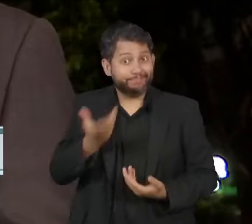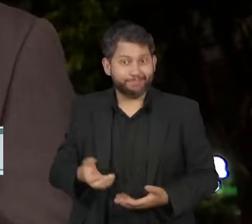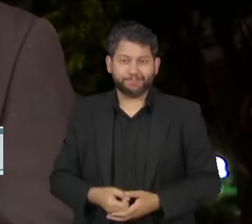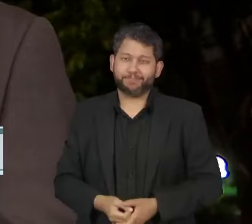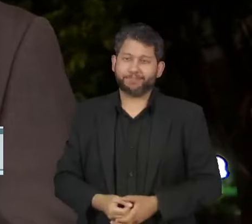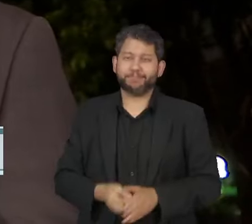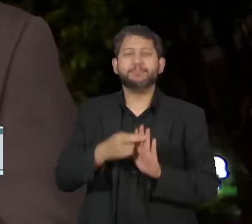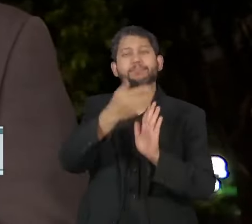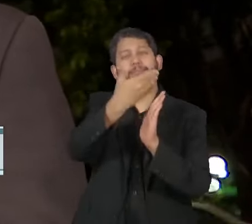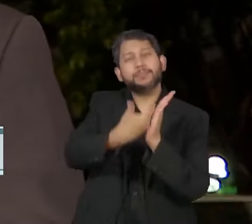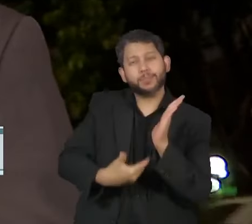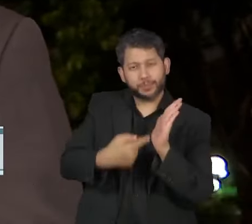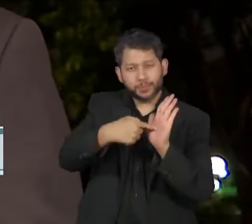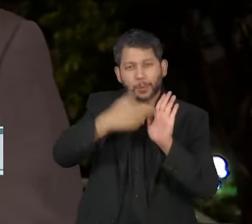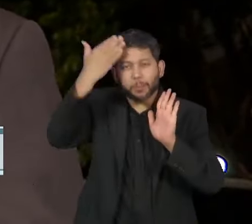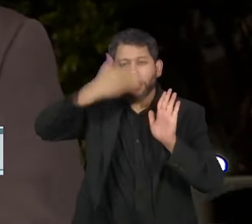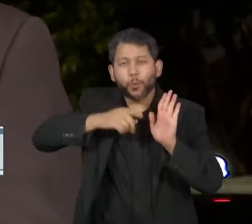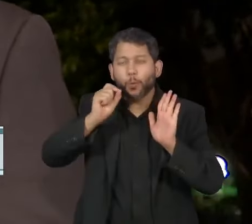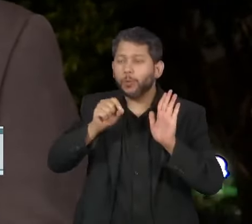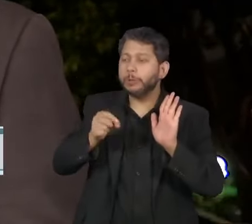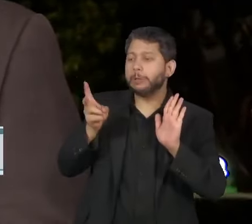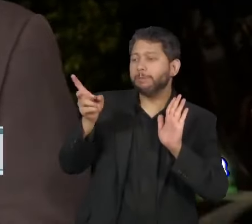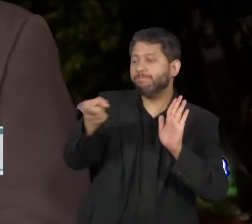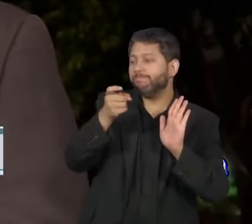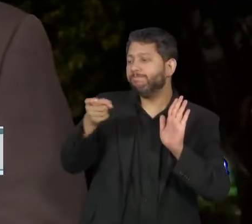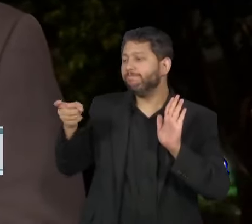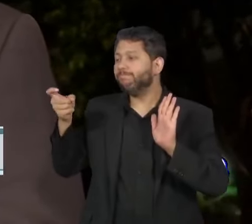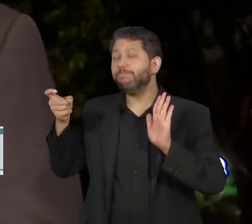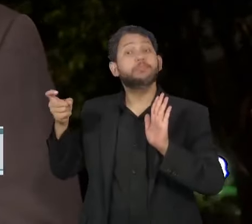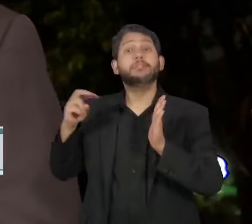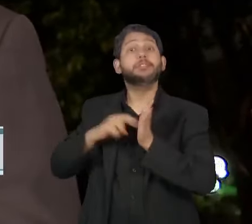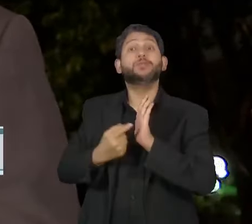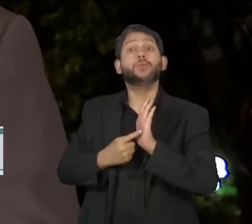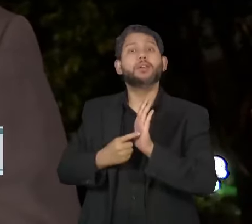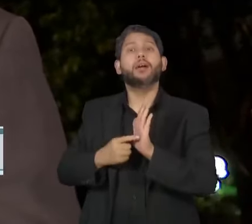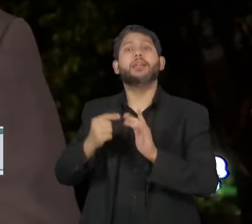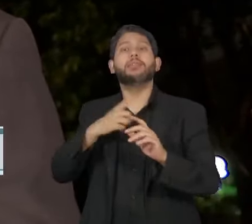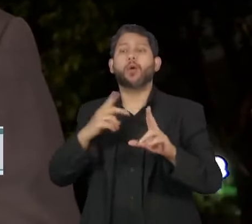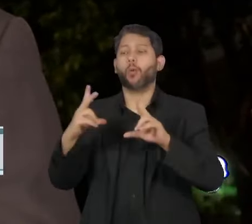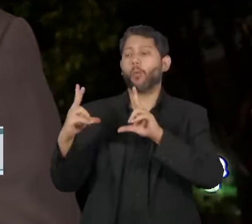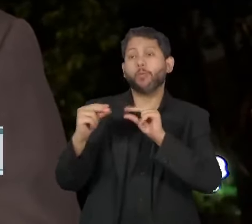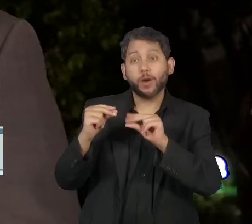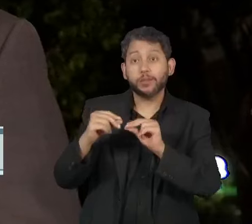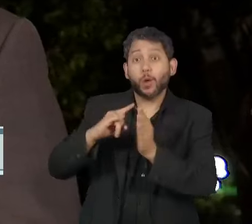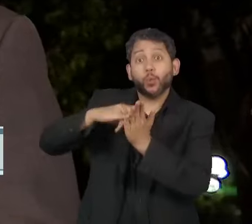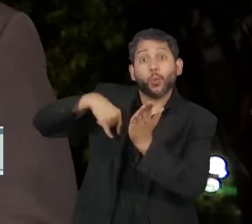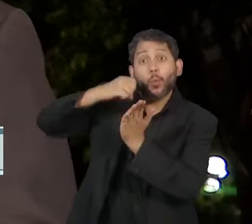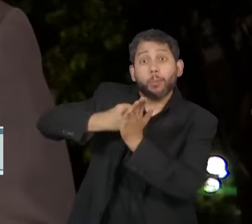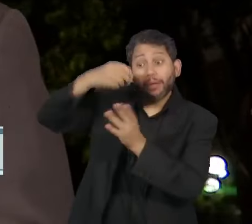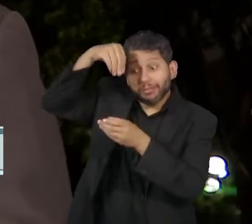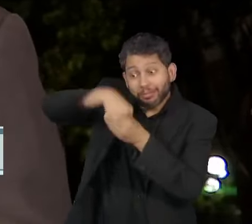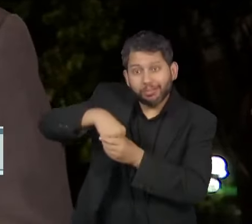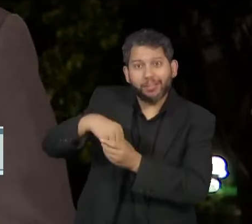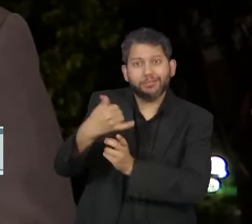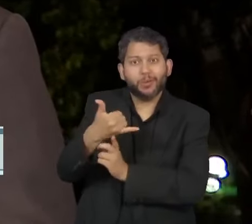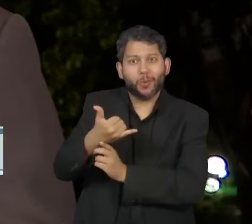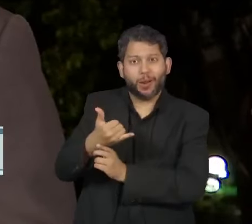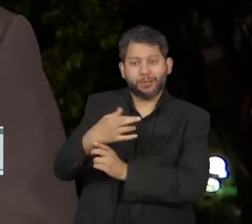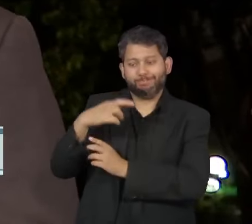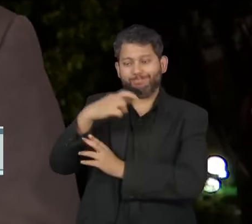mostra que boa parte das provas contra os acusados vem de conversas e documentos recuperados pela perícia.